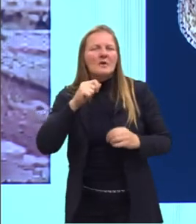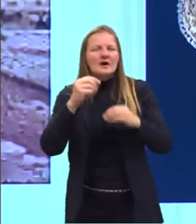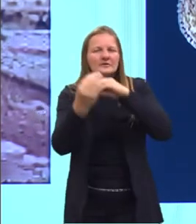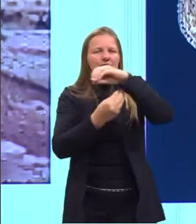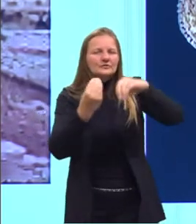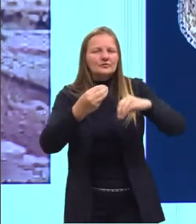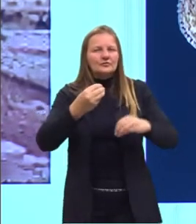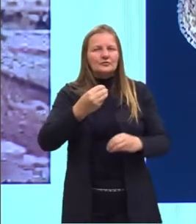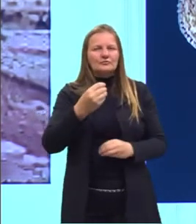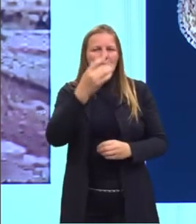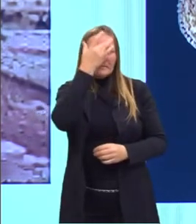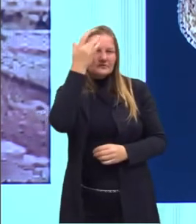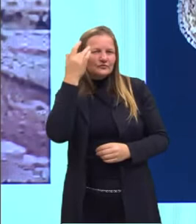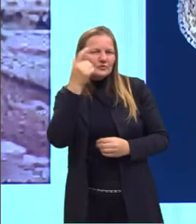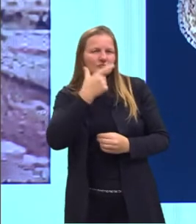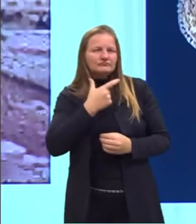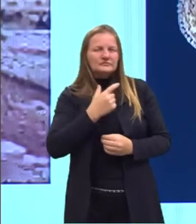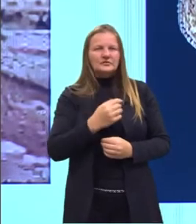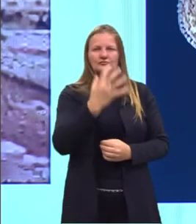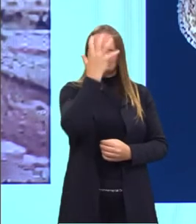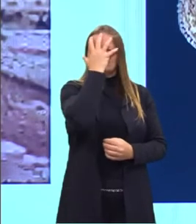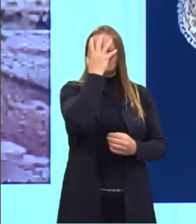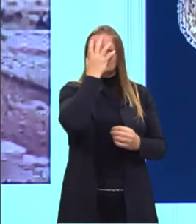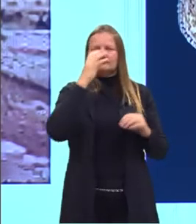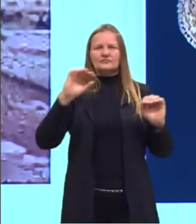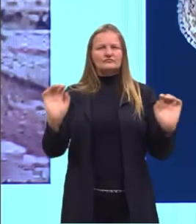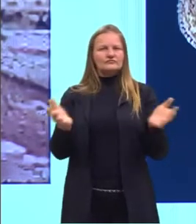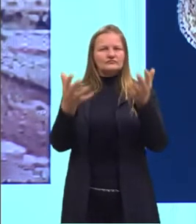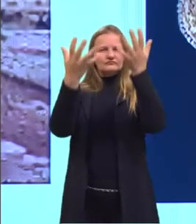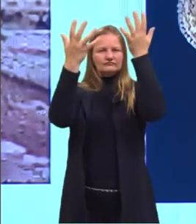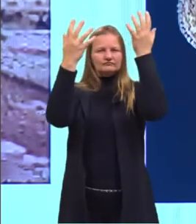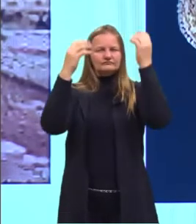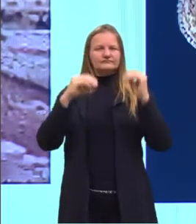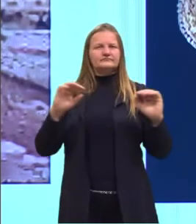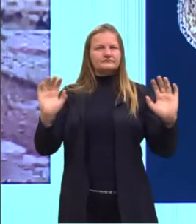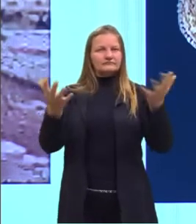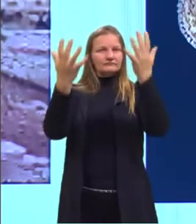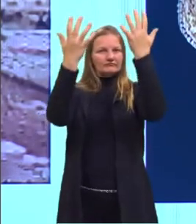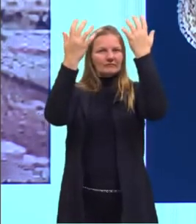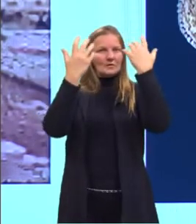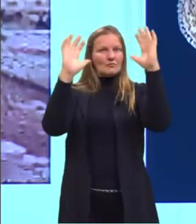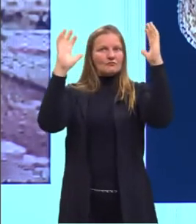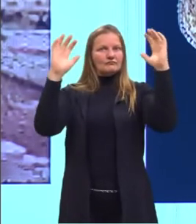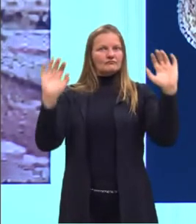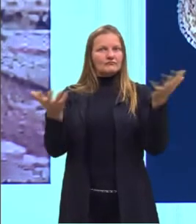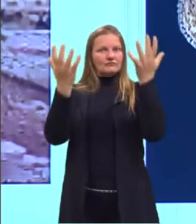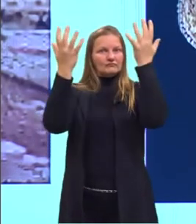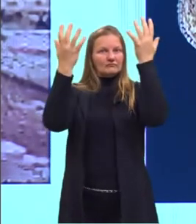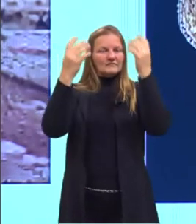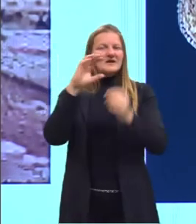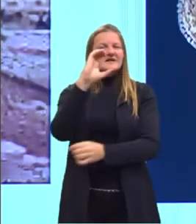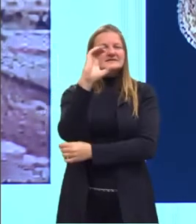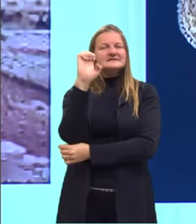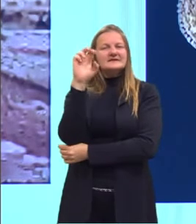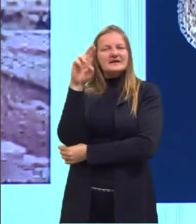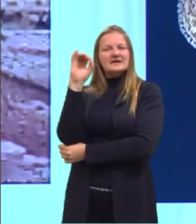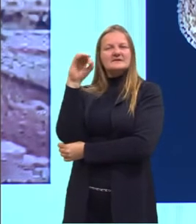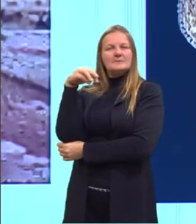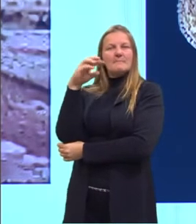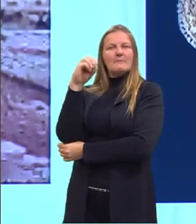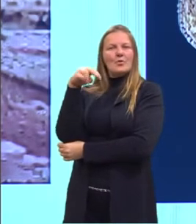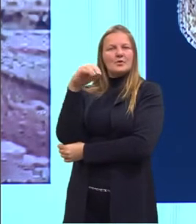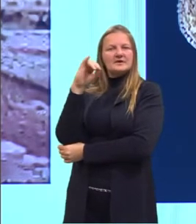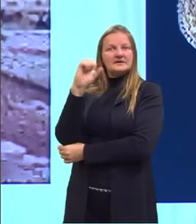cerimoniais também. É um grande destaque dessa civilização Shimu. Nós observamos aqui uma máscara, que inclusive ela foi resgatada